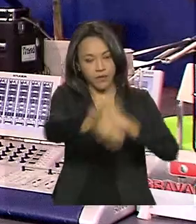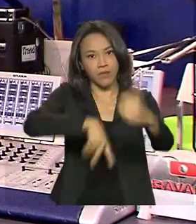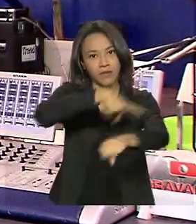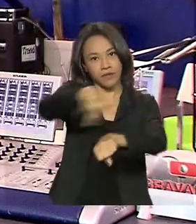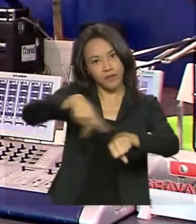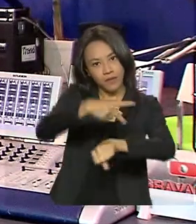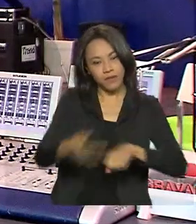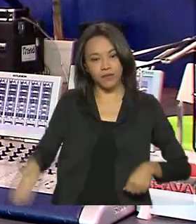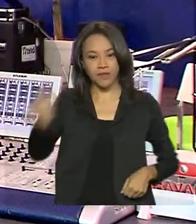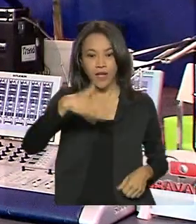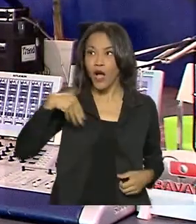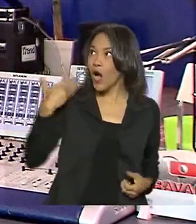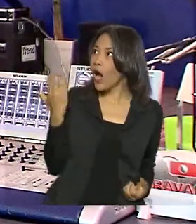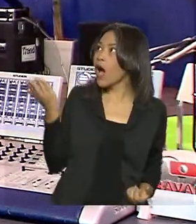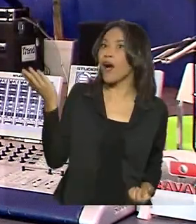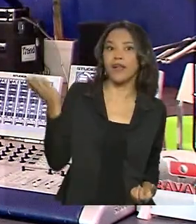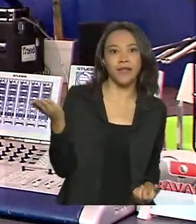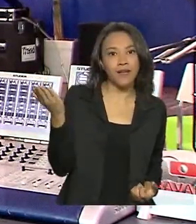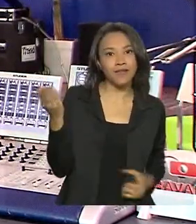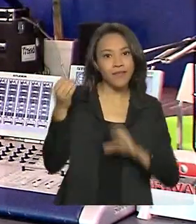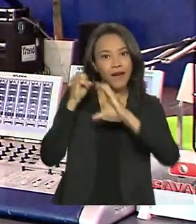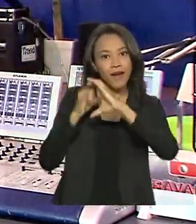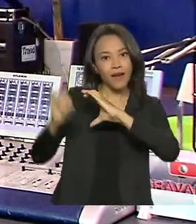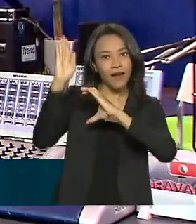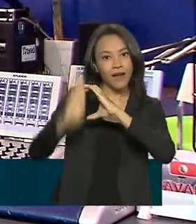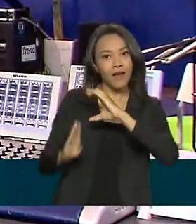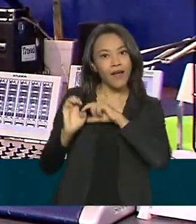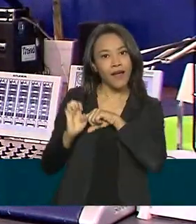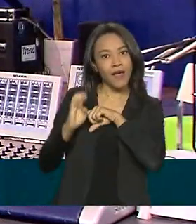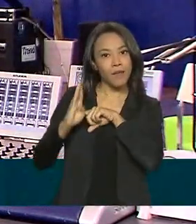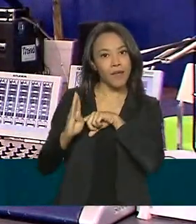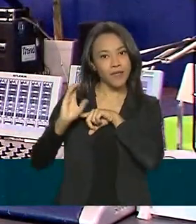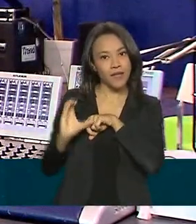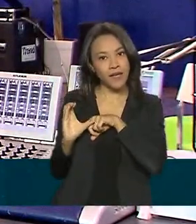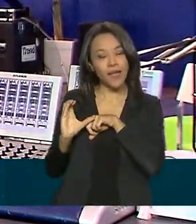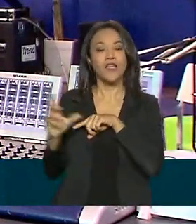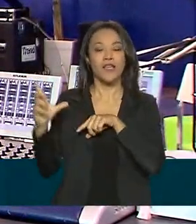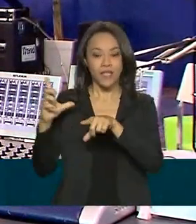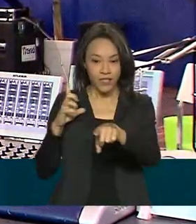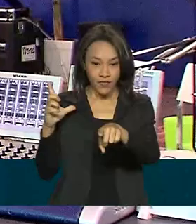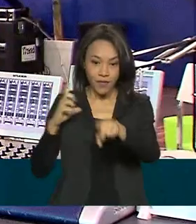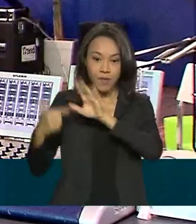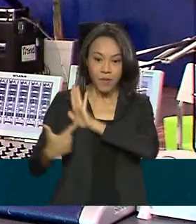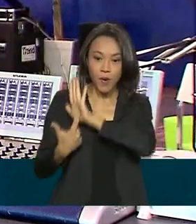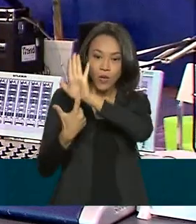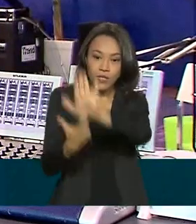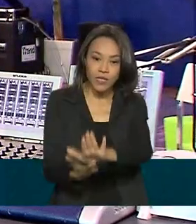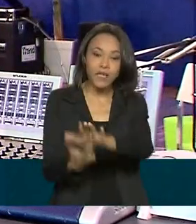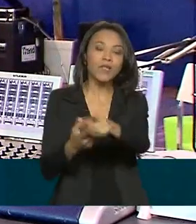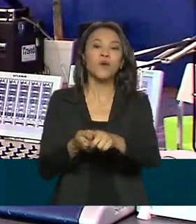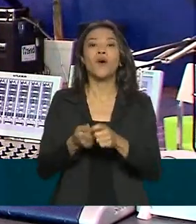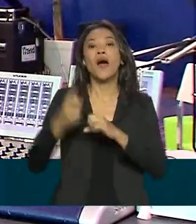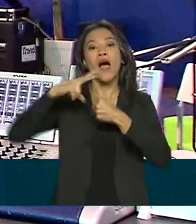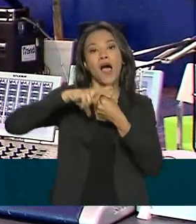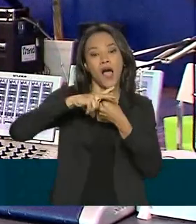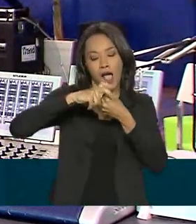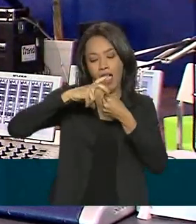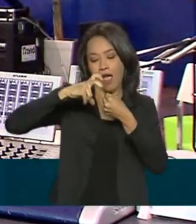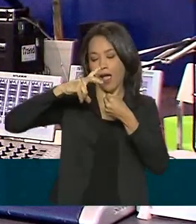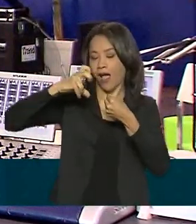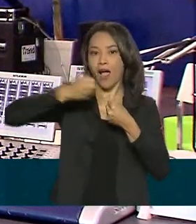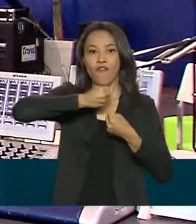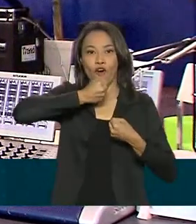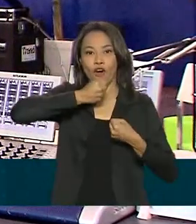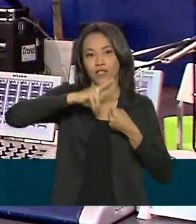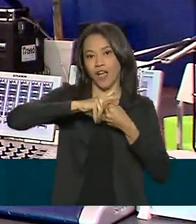olha só a empresa Brasil de Comunicação aqui. A gente trouxe uma reprodução do estúdio do programa A Voz do Brasil para a